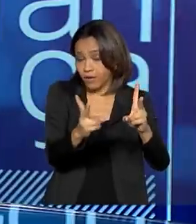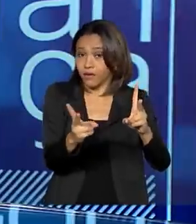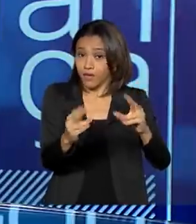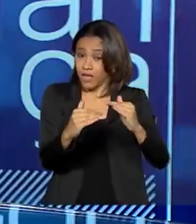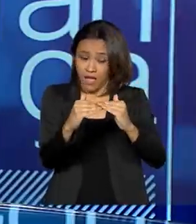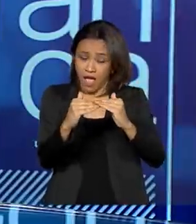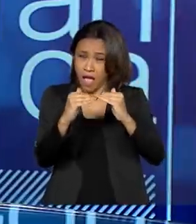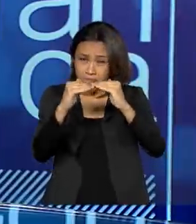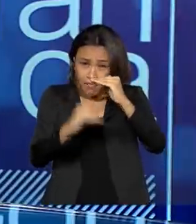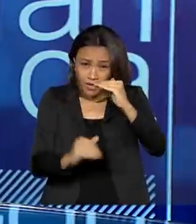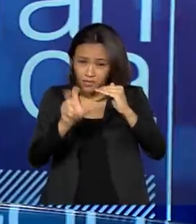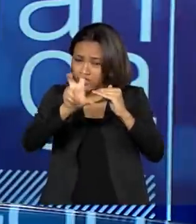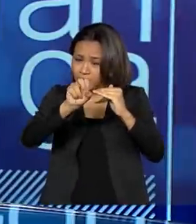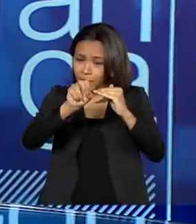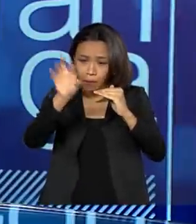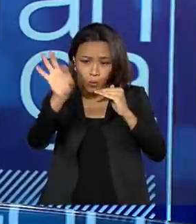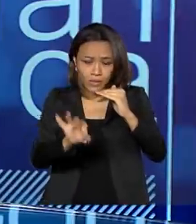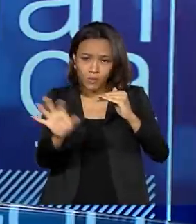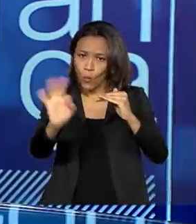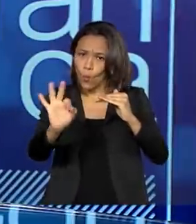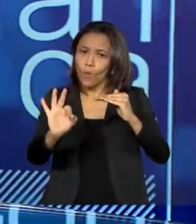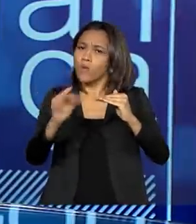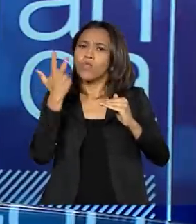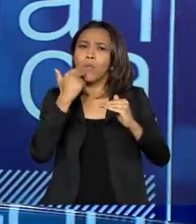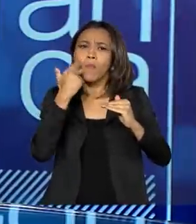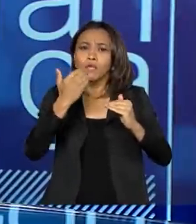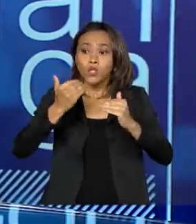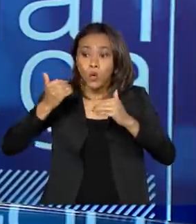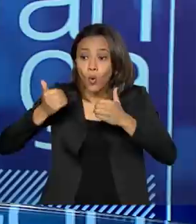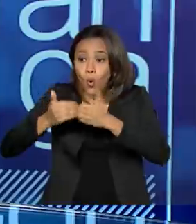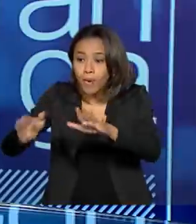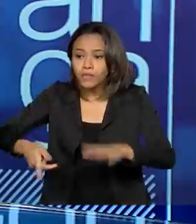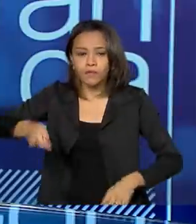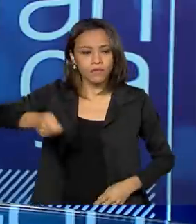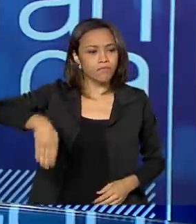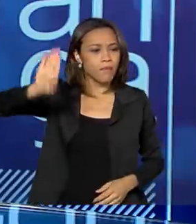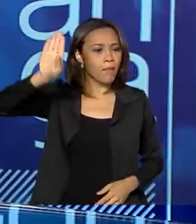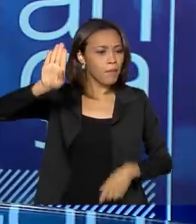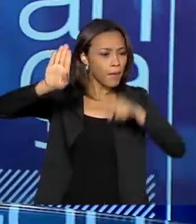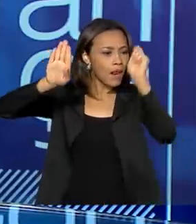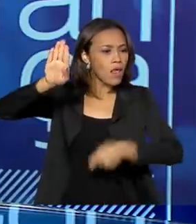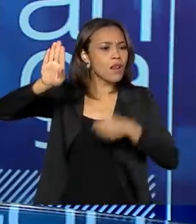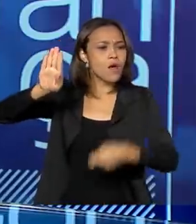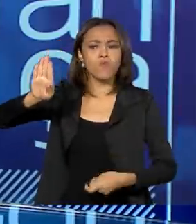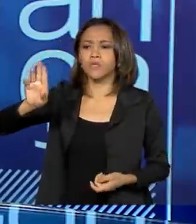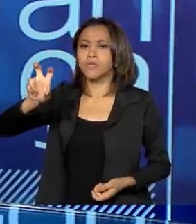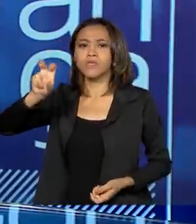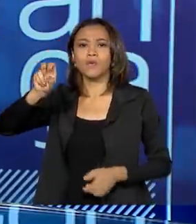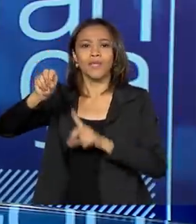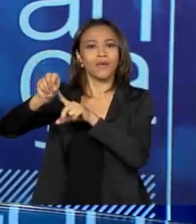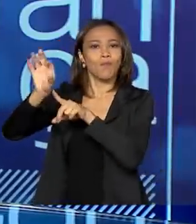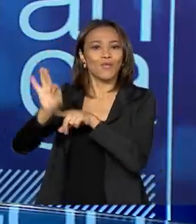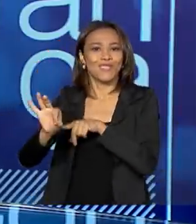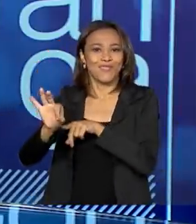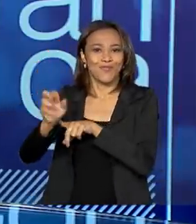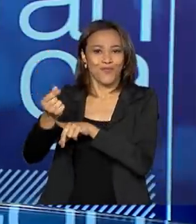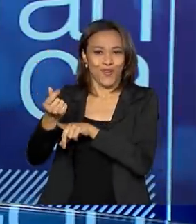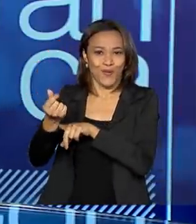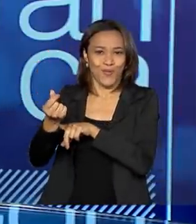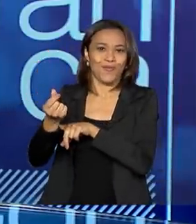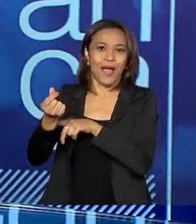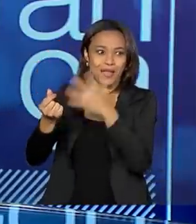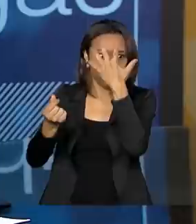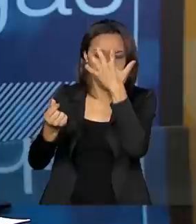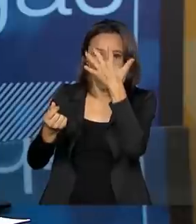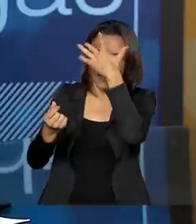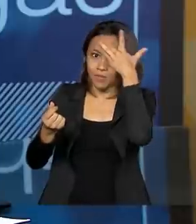inferior a 50%. Então, normalmente, os leilões se iniciam com 50% do valor da avaliação, então é muito atrativo